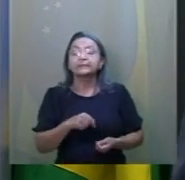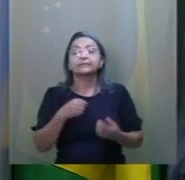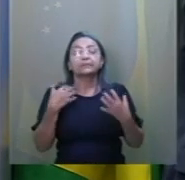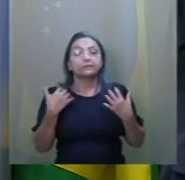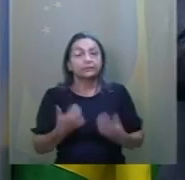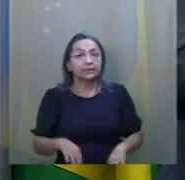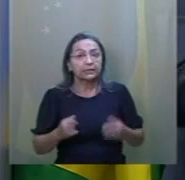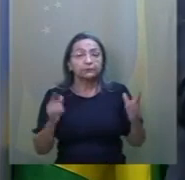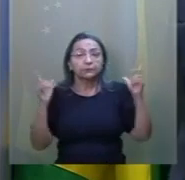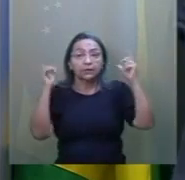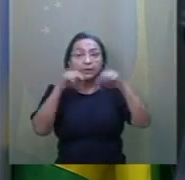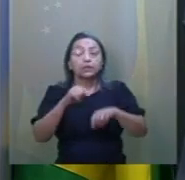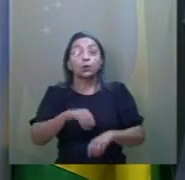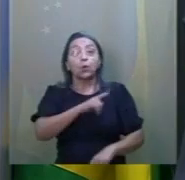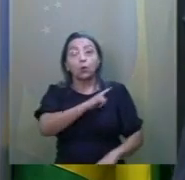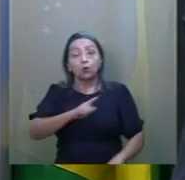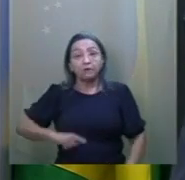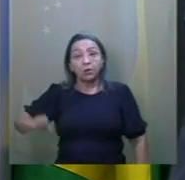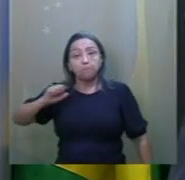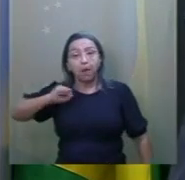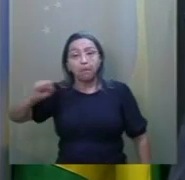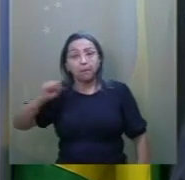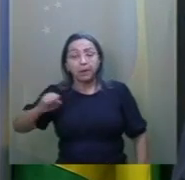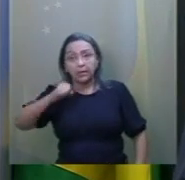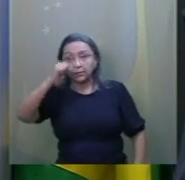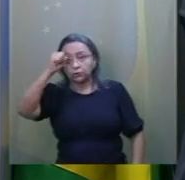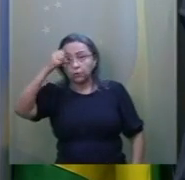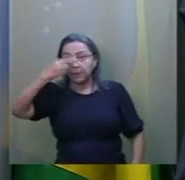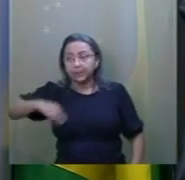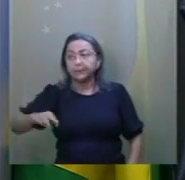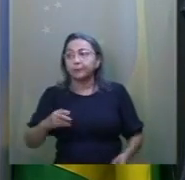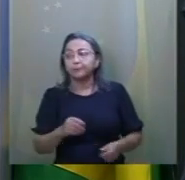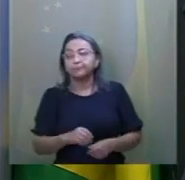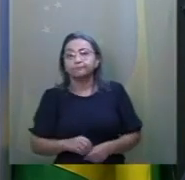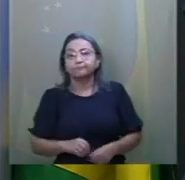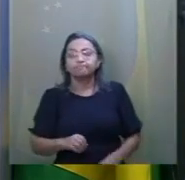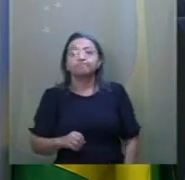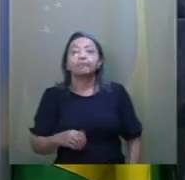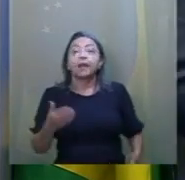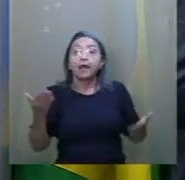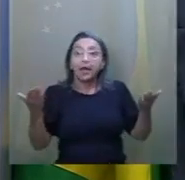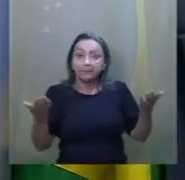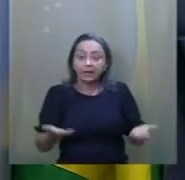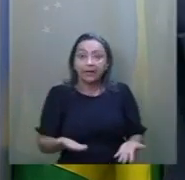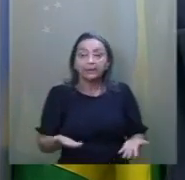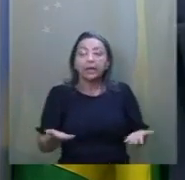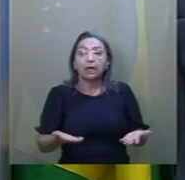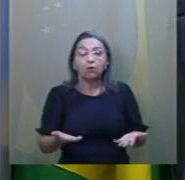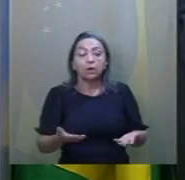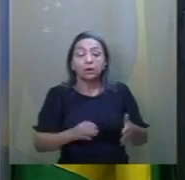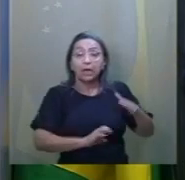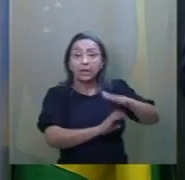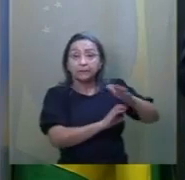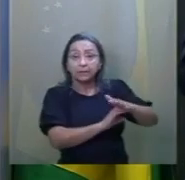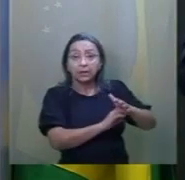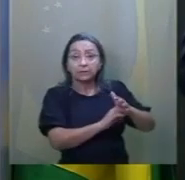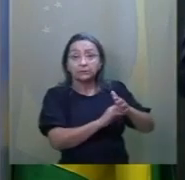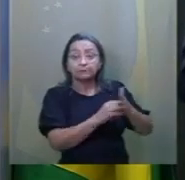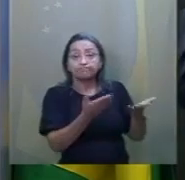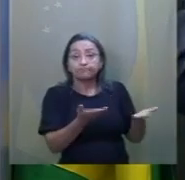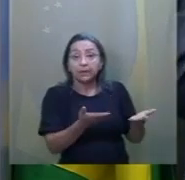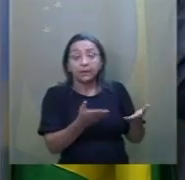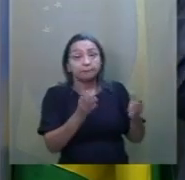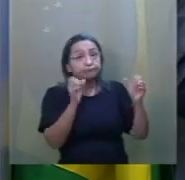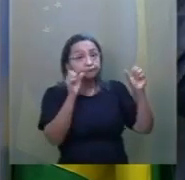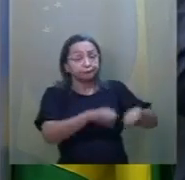governo comunista do Maranhão. E agora, após sucatear a empresa privada prestadora